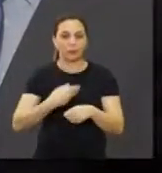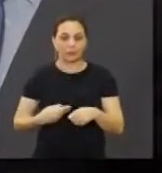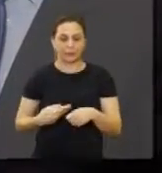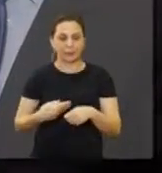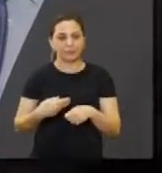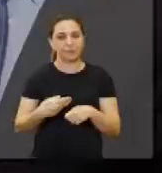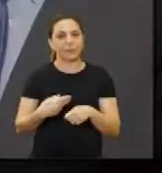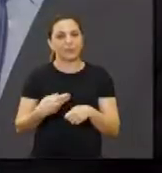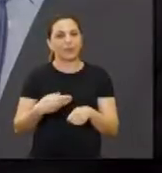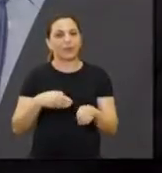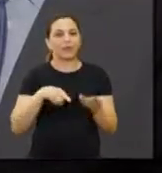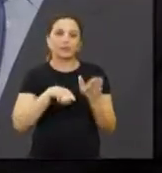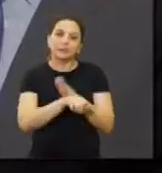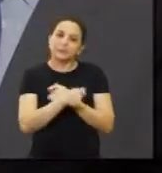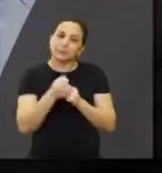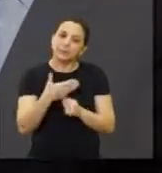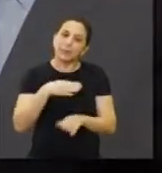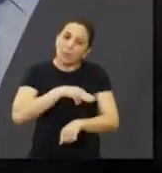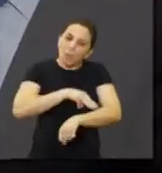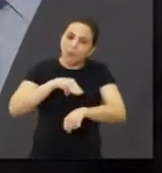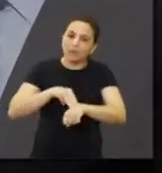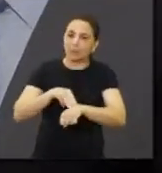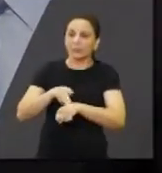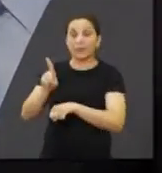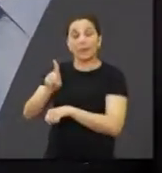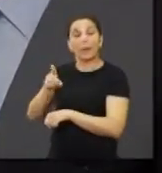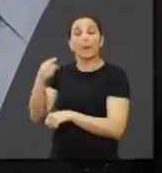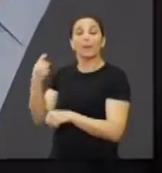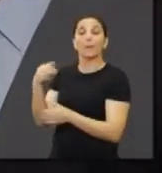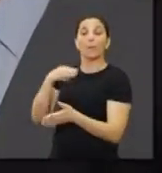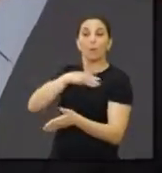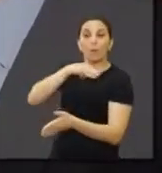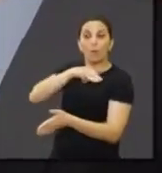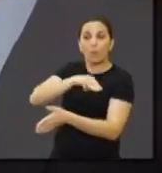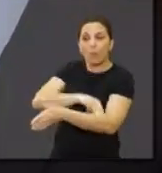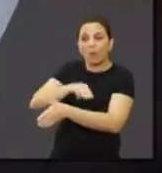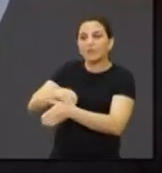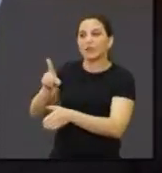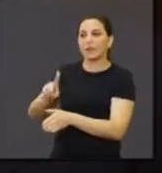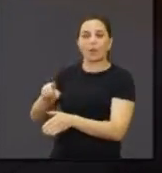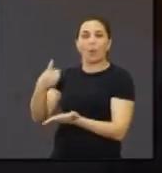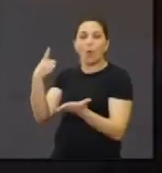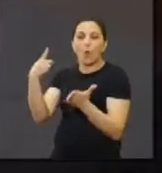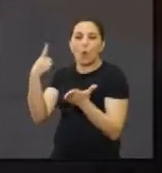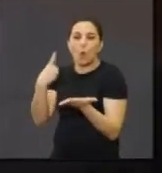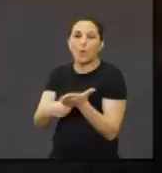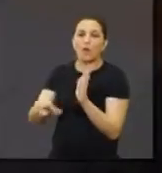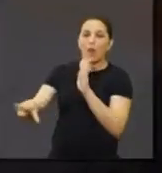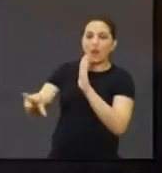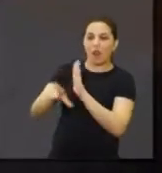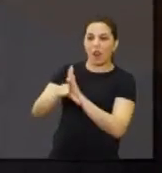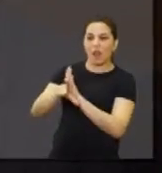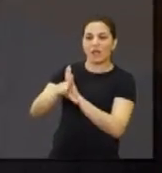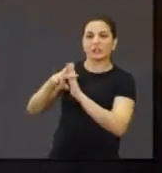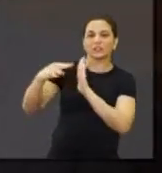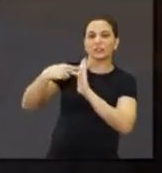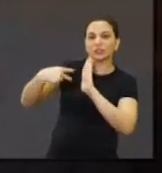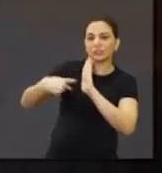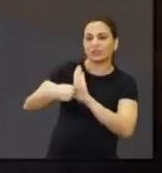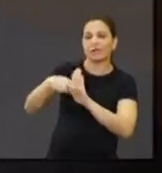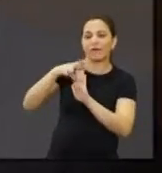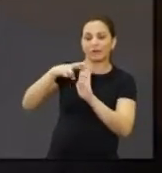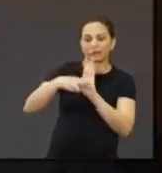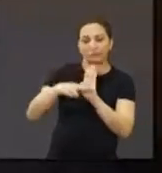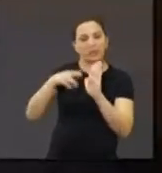Presidente, há que se moralizar? Não, tem que cumprir a lei. Cumprir a lei é fazer o que está escrito no